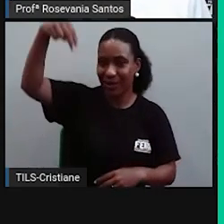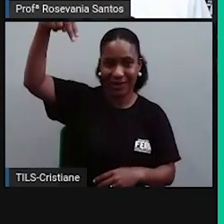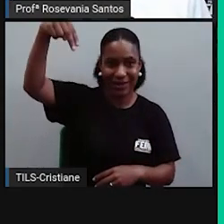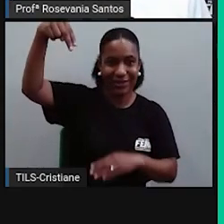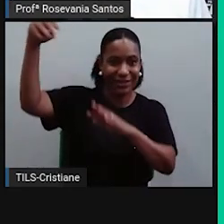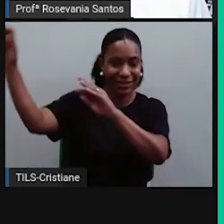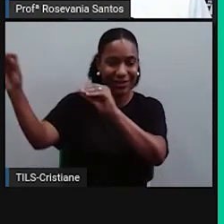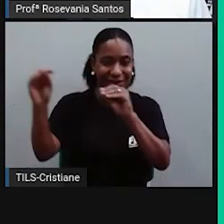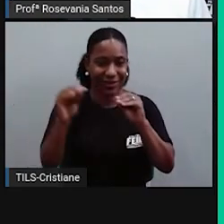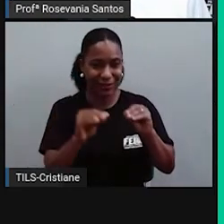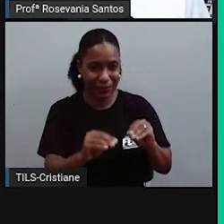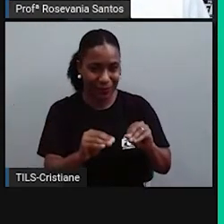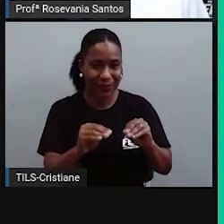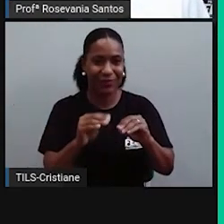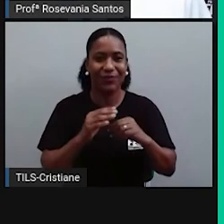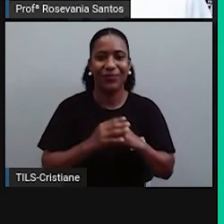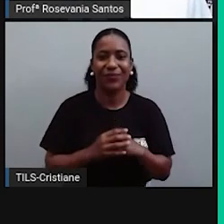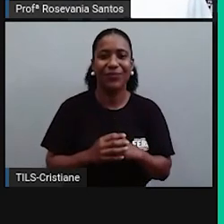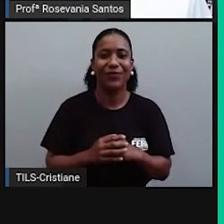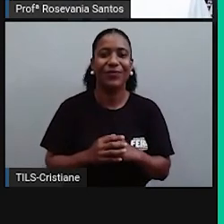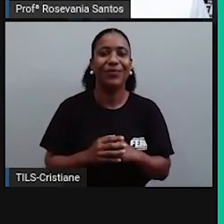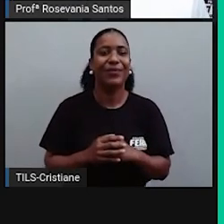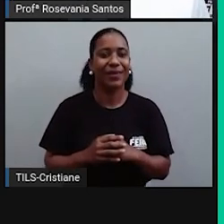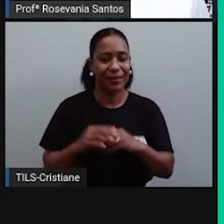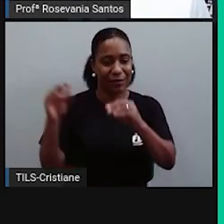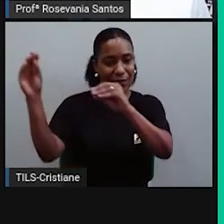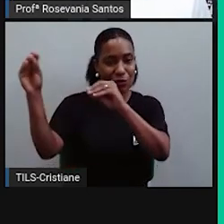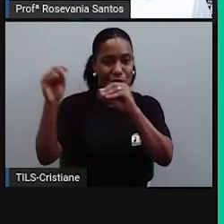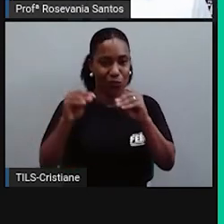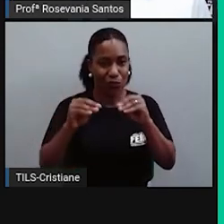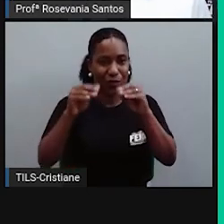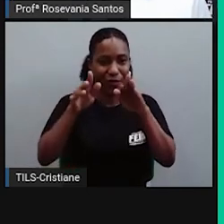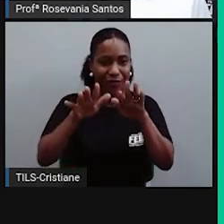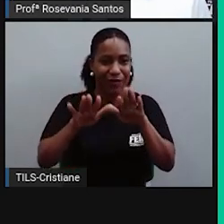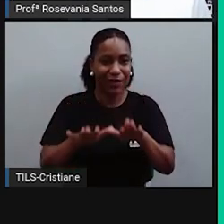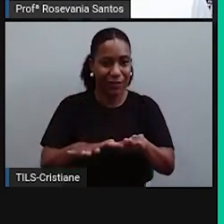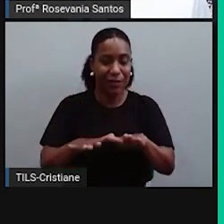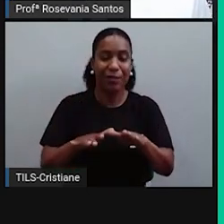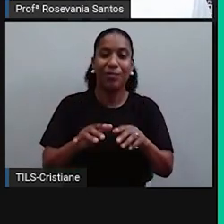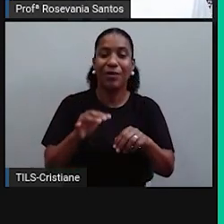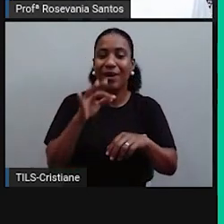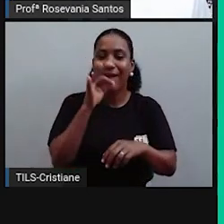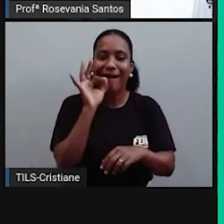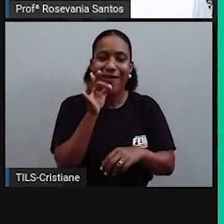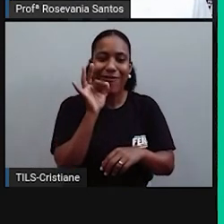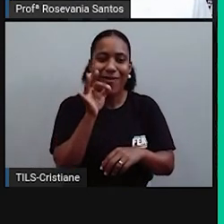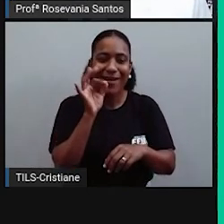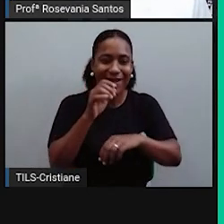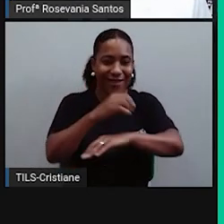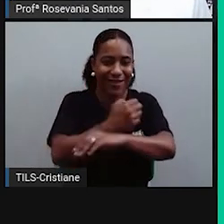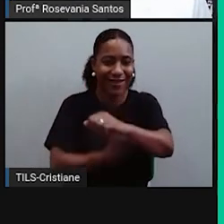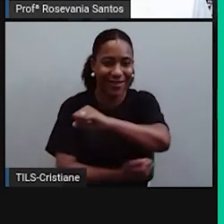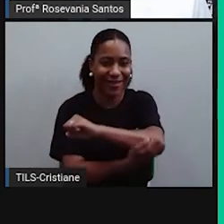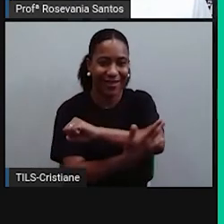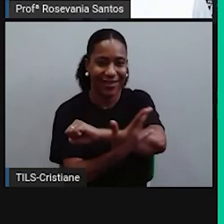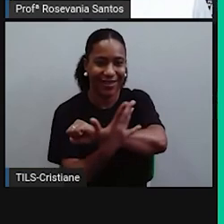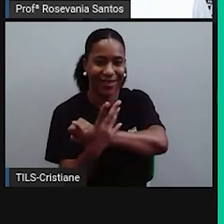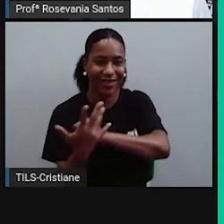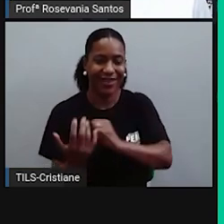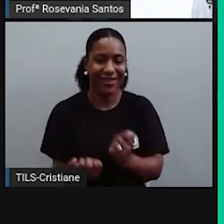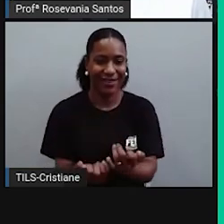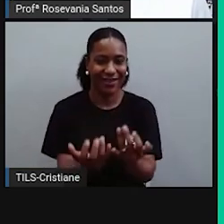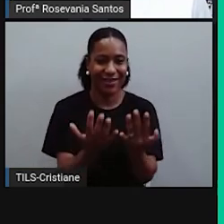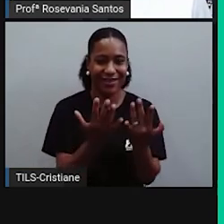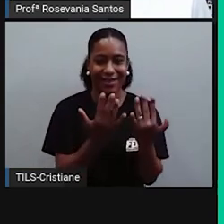Que veio para cá. depois, acabou ficando também para o plantio do café. E, começamos também a mandar o pessoal